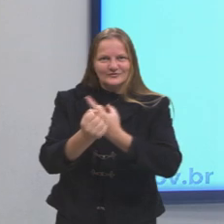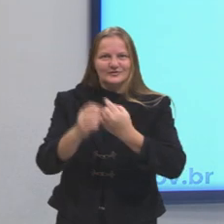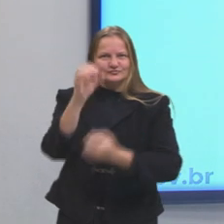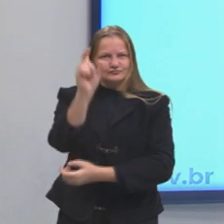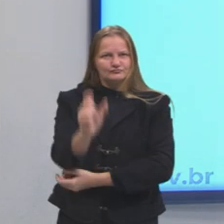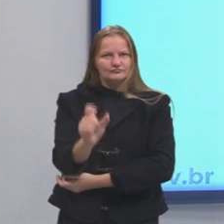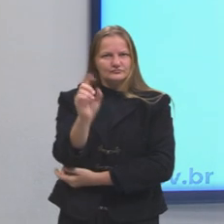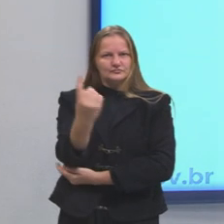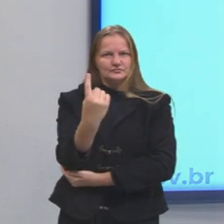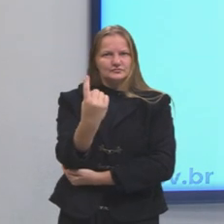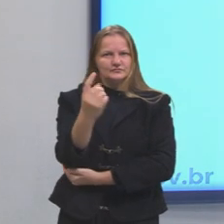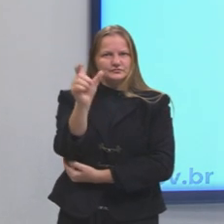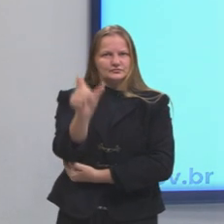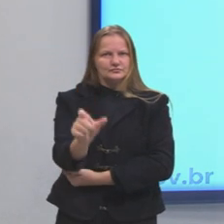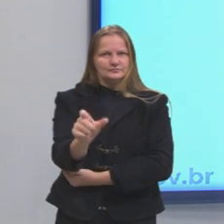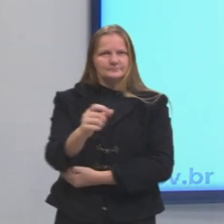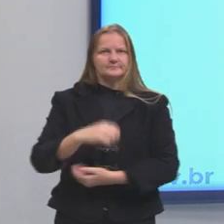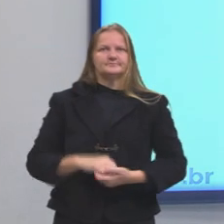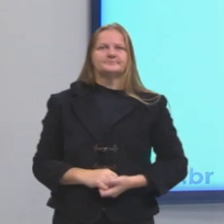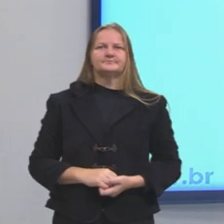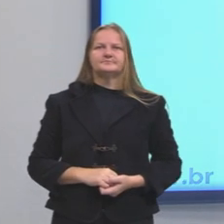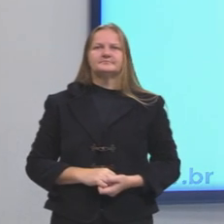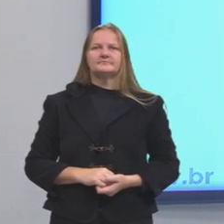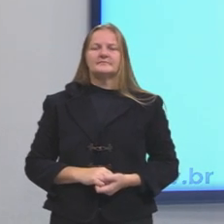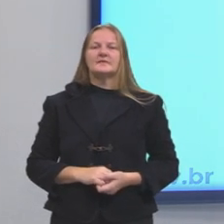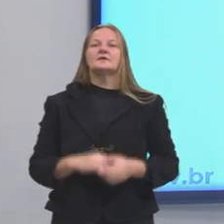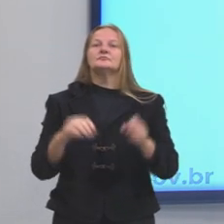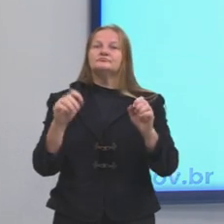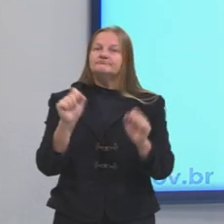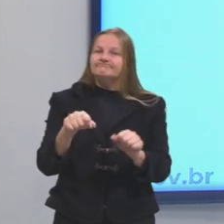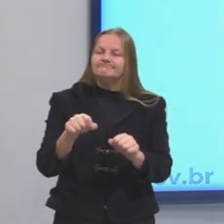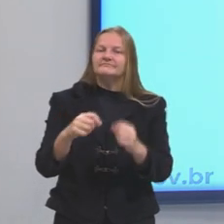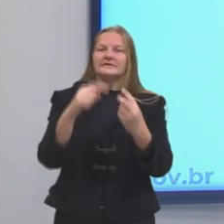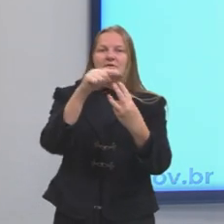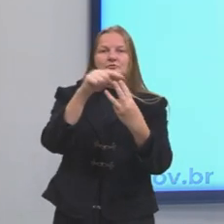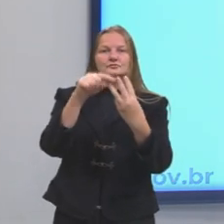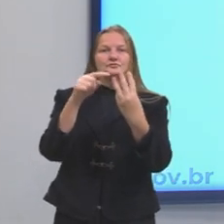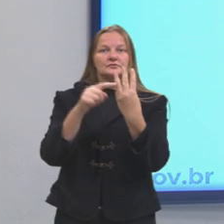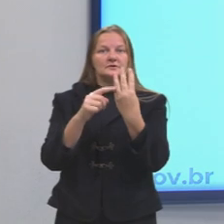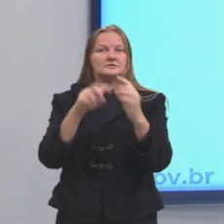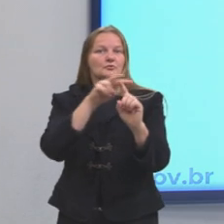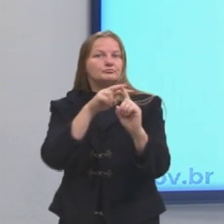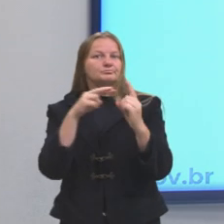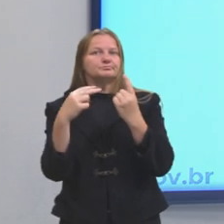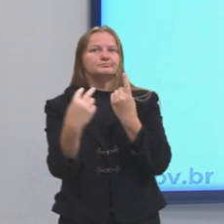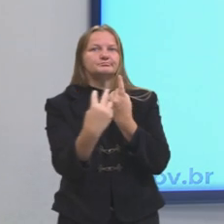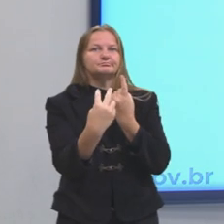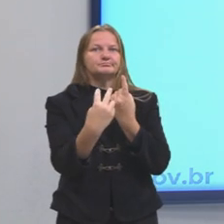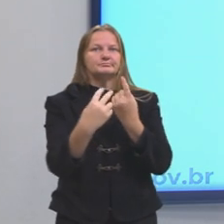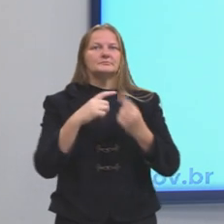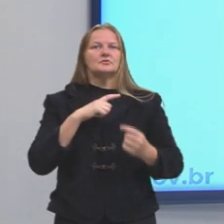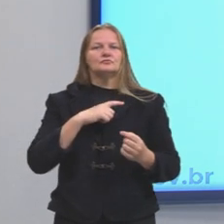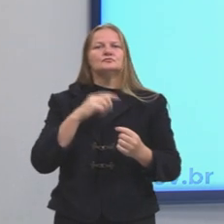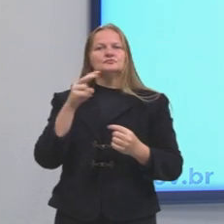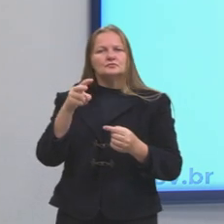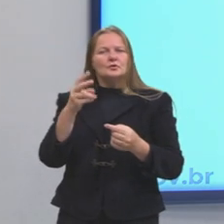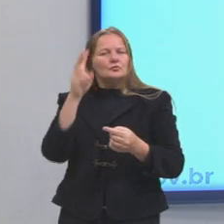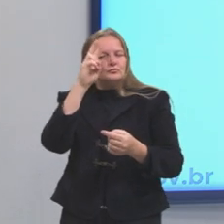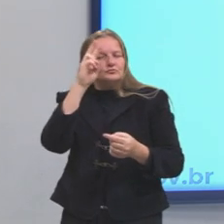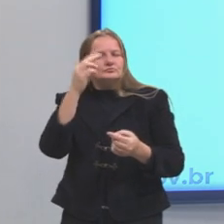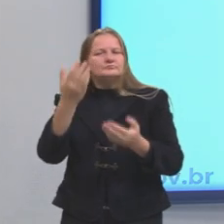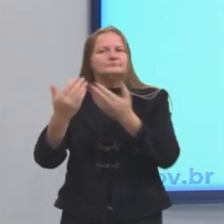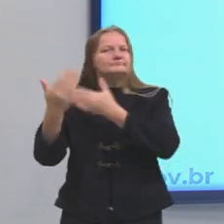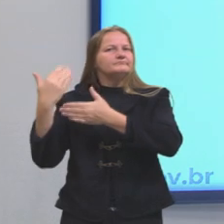indivíduo? Exatamente isso. Então, existem essas três perspectivas. Nós já vimos elas, só relembrando,